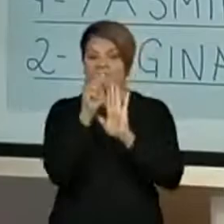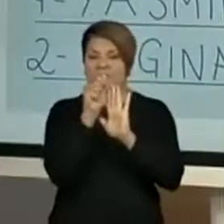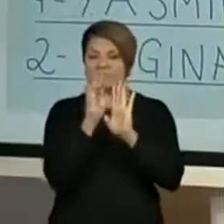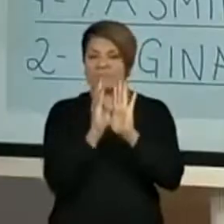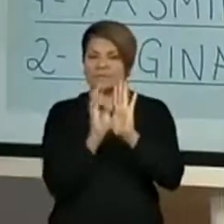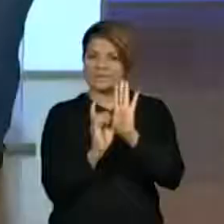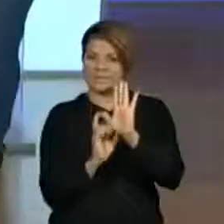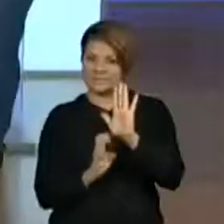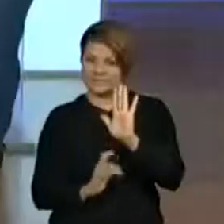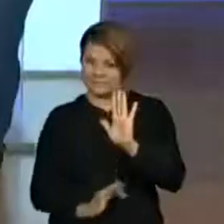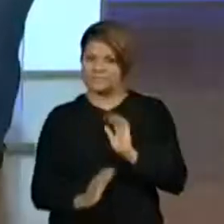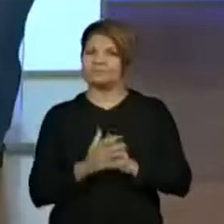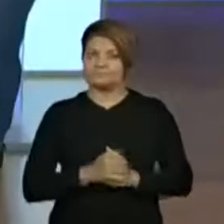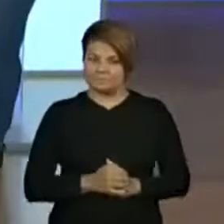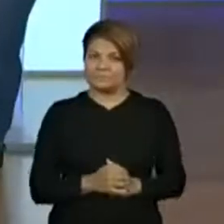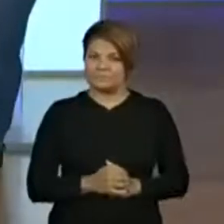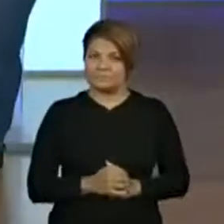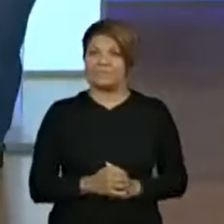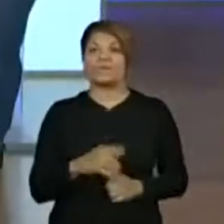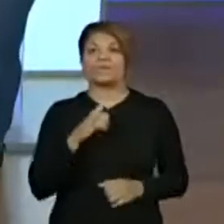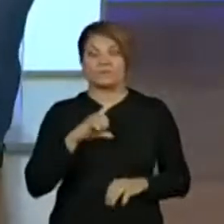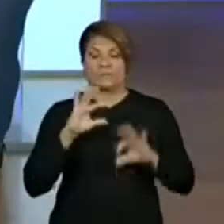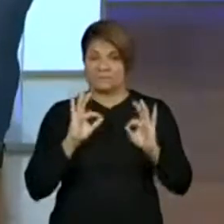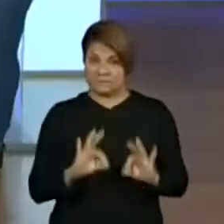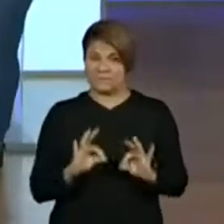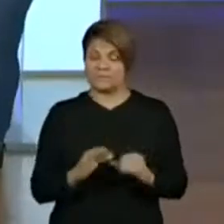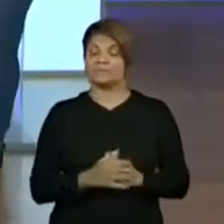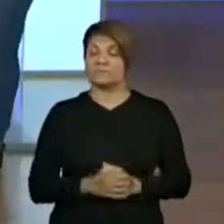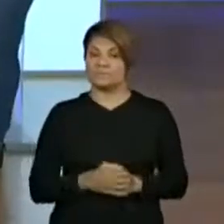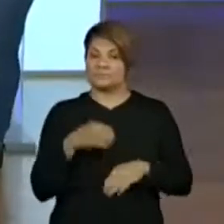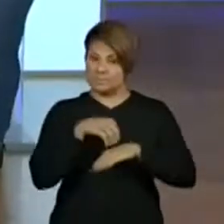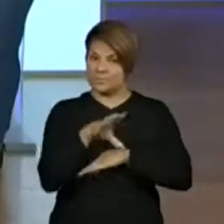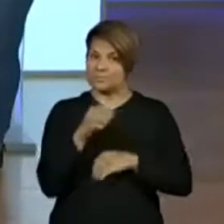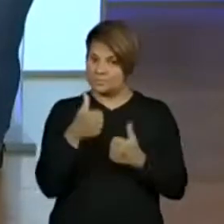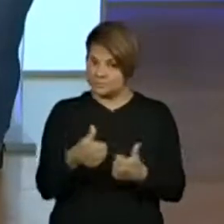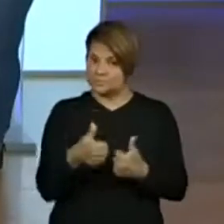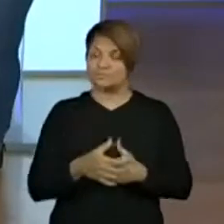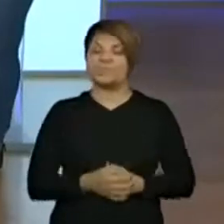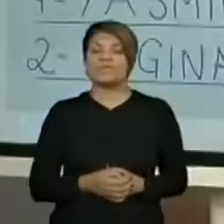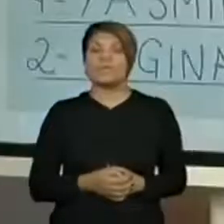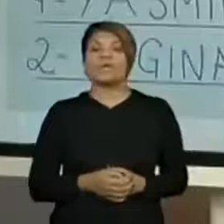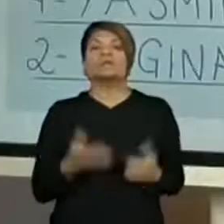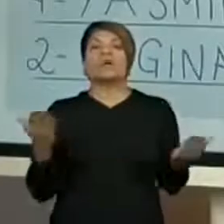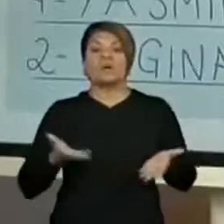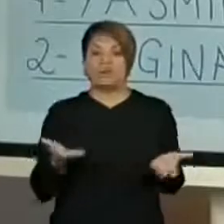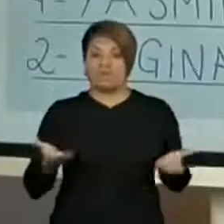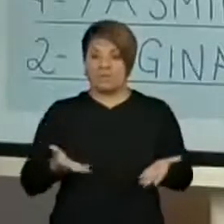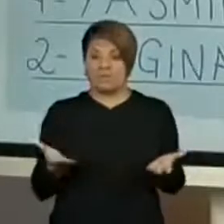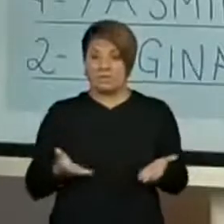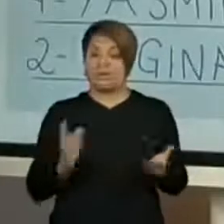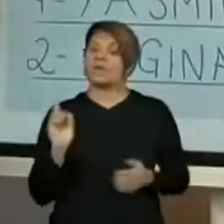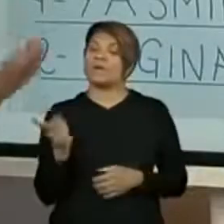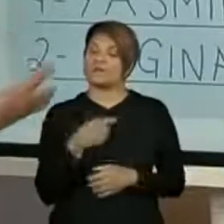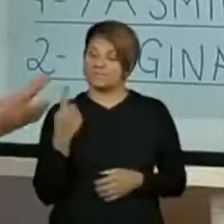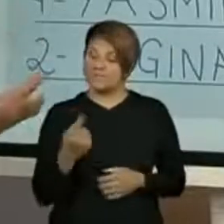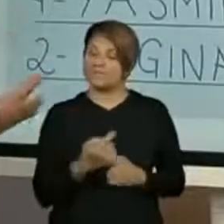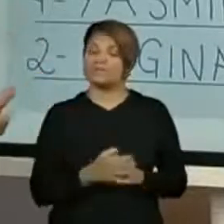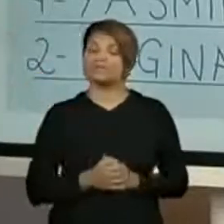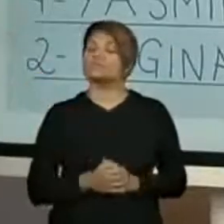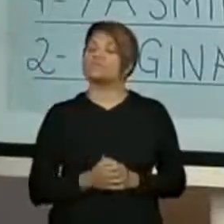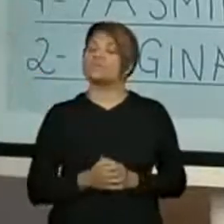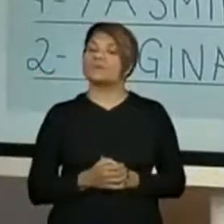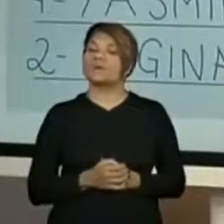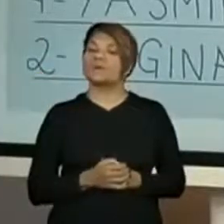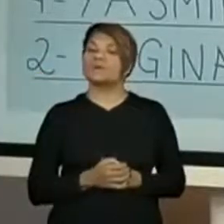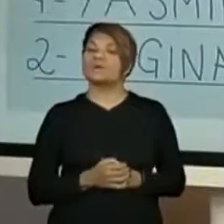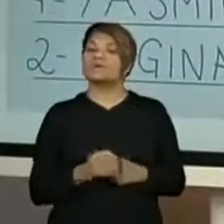Tenho certeza que sim. Certo, professora Sim, ajuda bastante. Ótimo. Agora, a gente vai falar daquilo que vocês já descobriram aí.